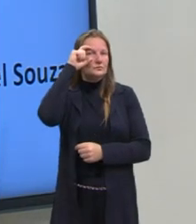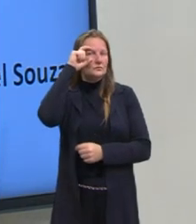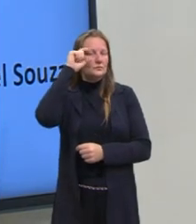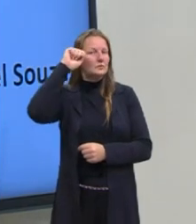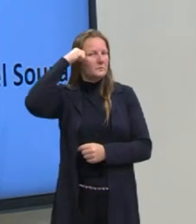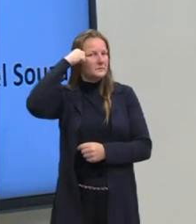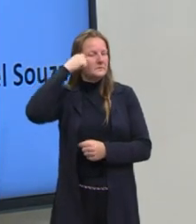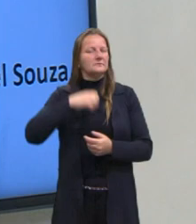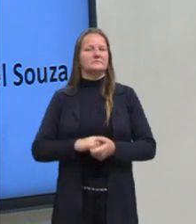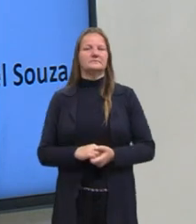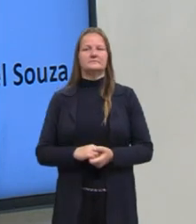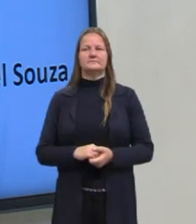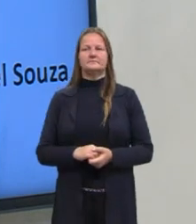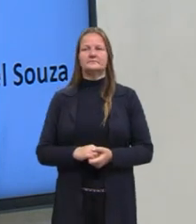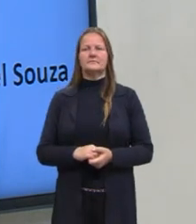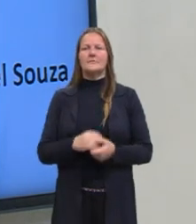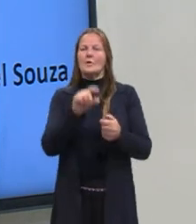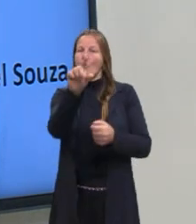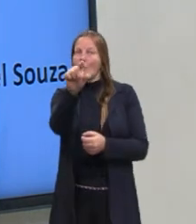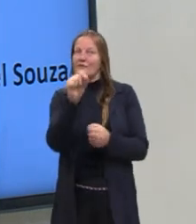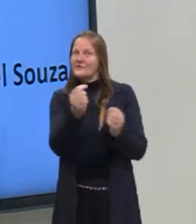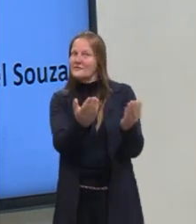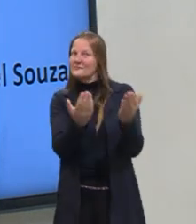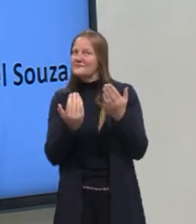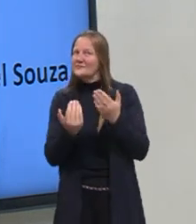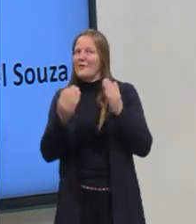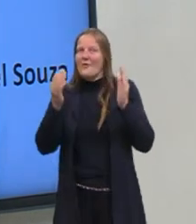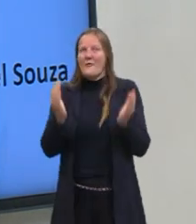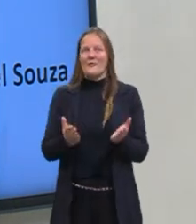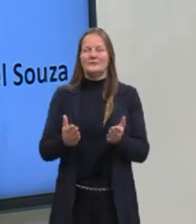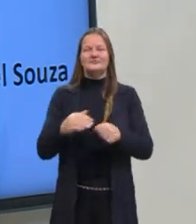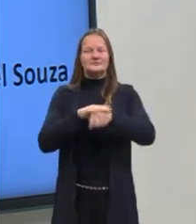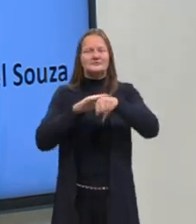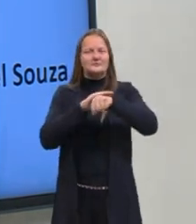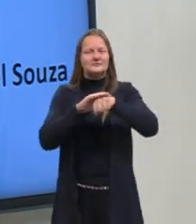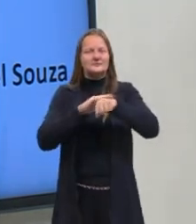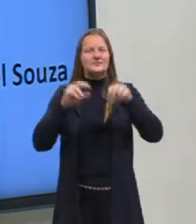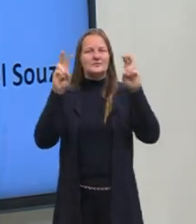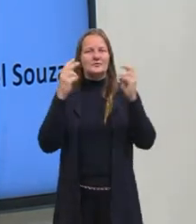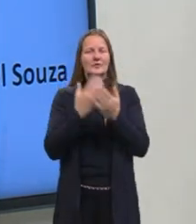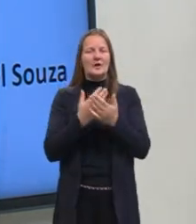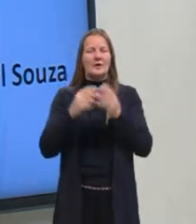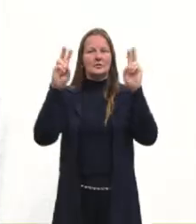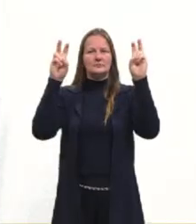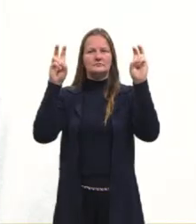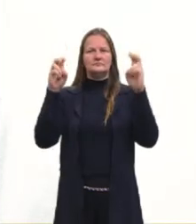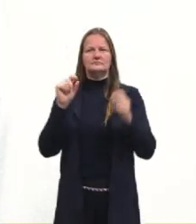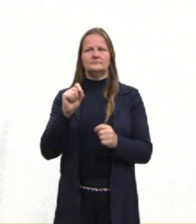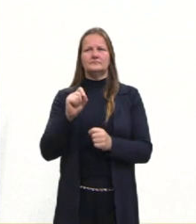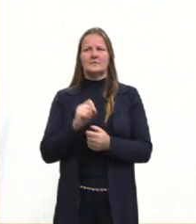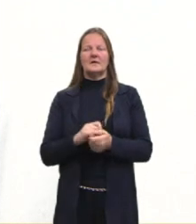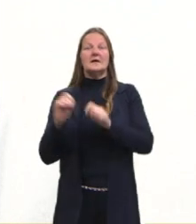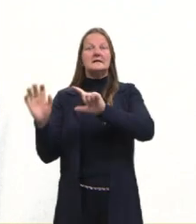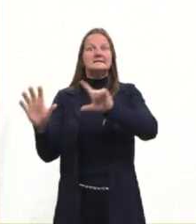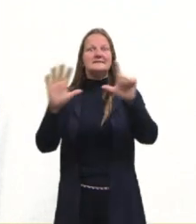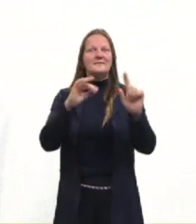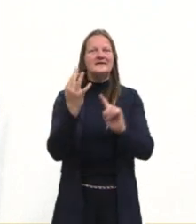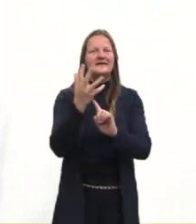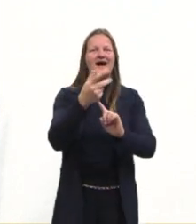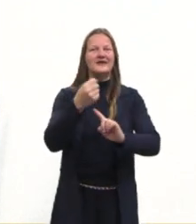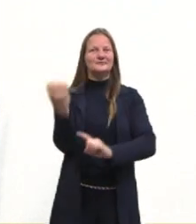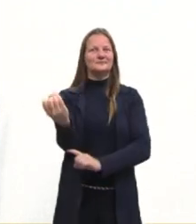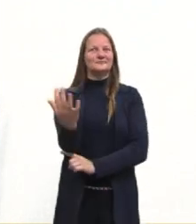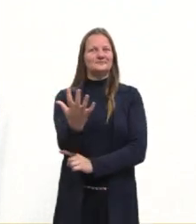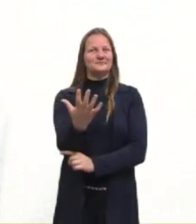preta. E te convido para hoje falarmos aqui na nossa aula sobre a Semana de Arte